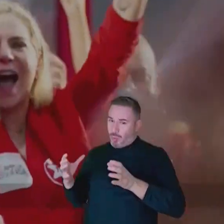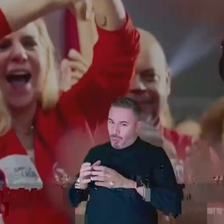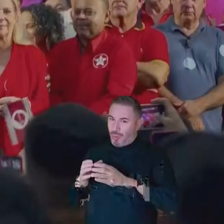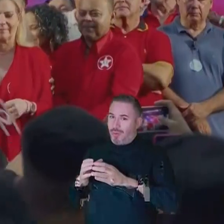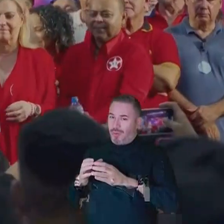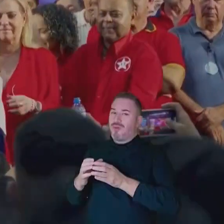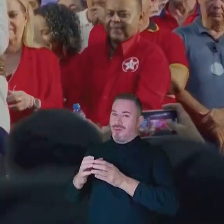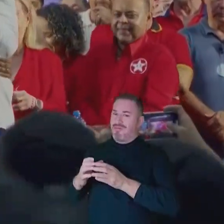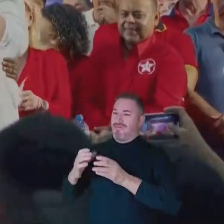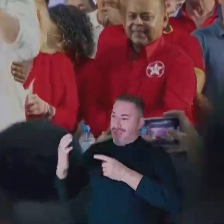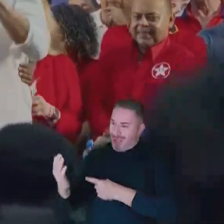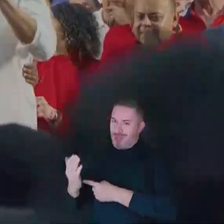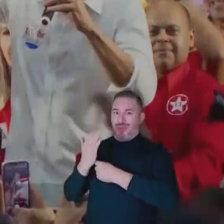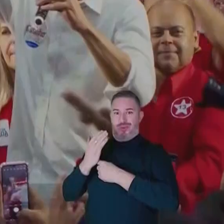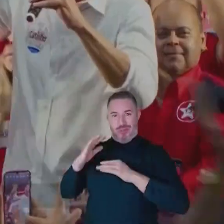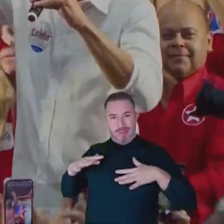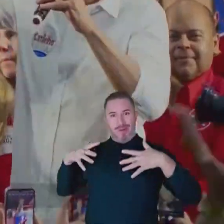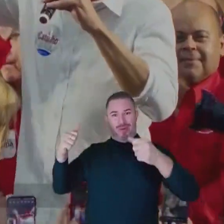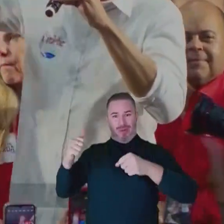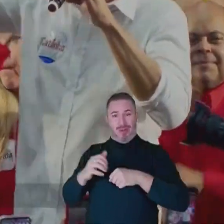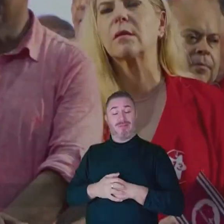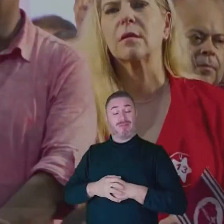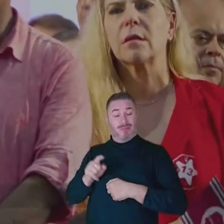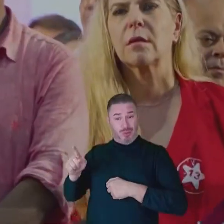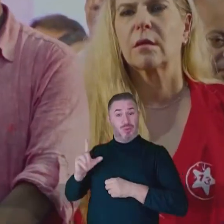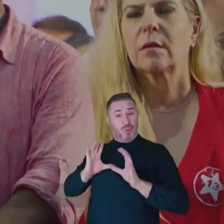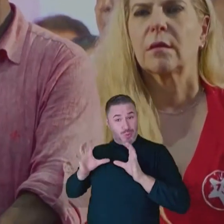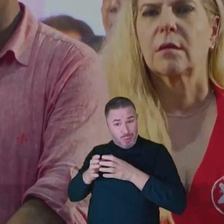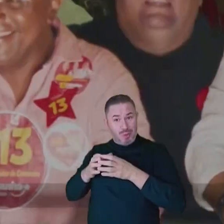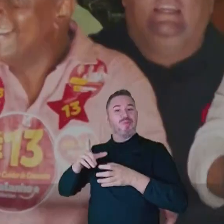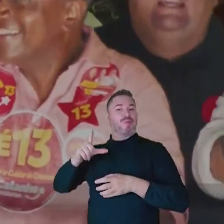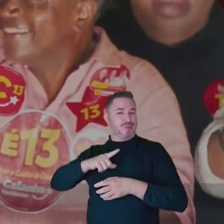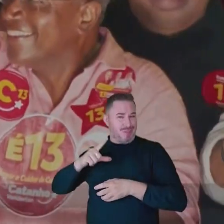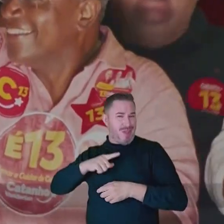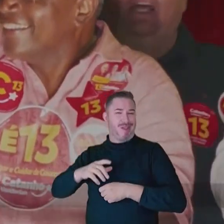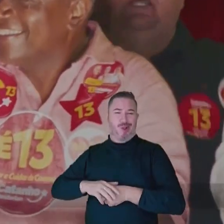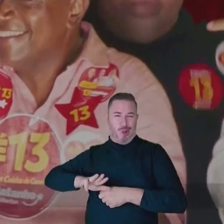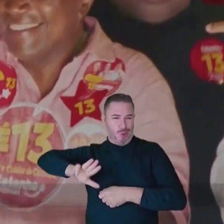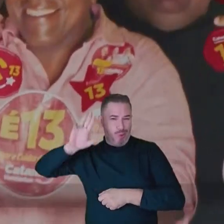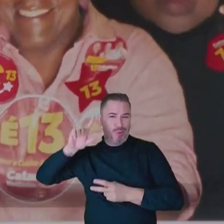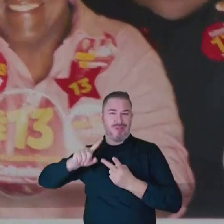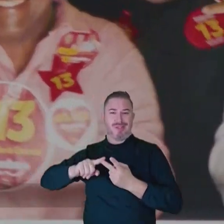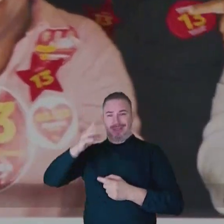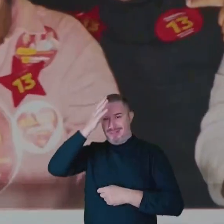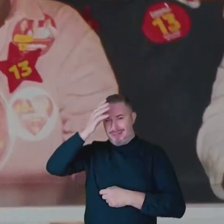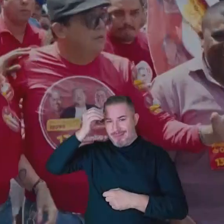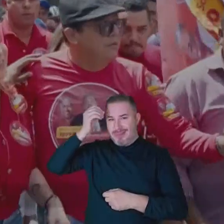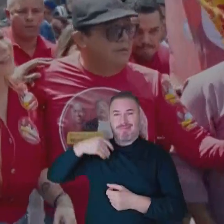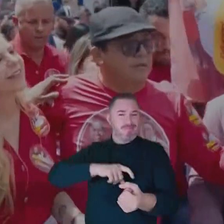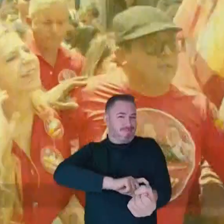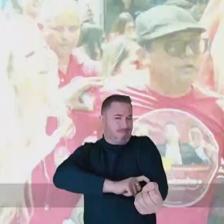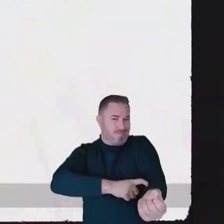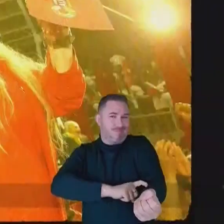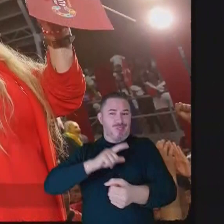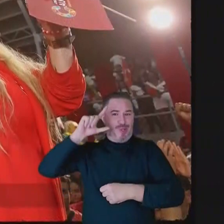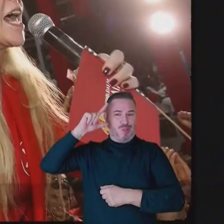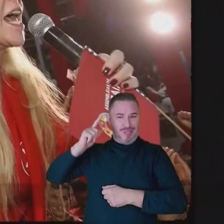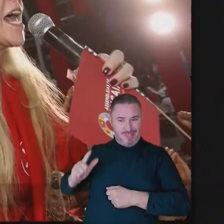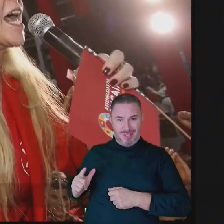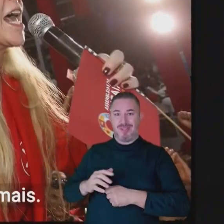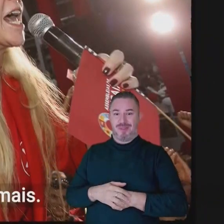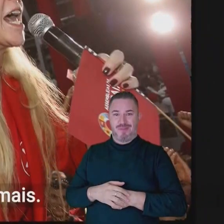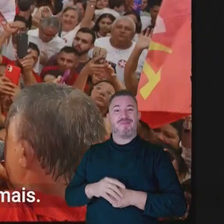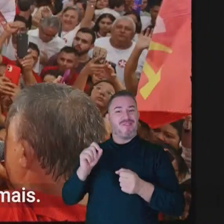alinhado sempre ajuda no resultado. E no nosso time, nós temos craques como Lula, Camilo, Helmano e